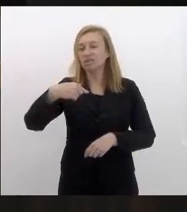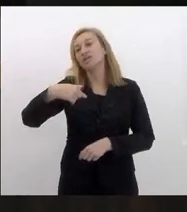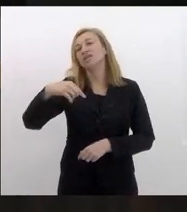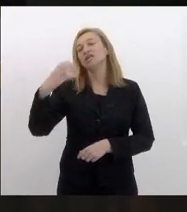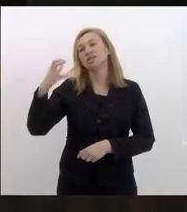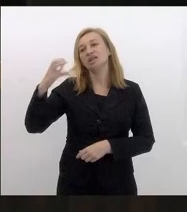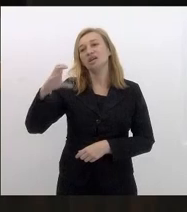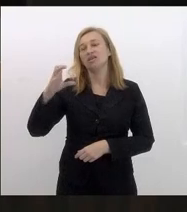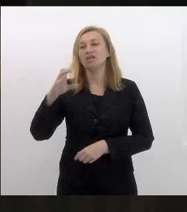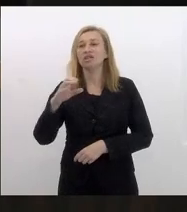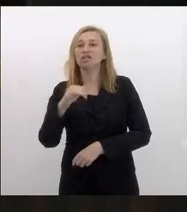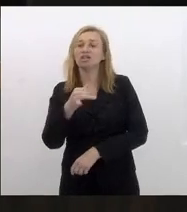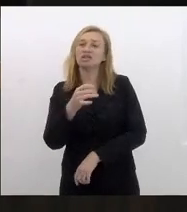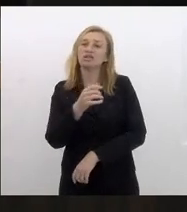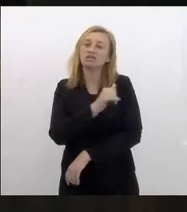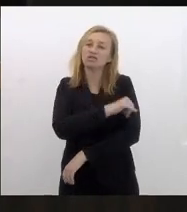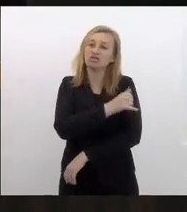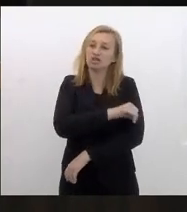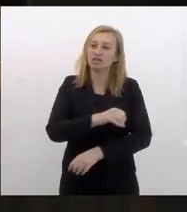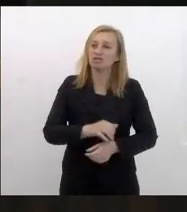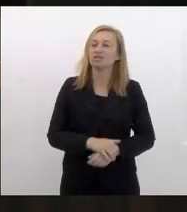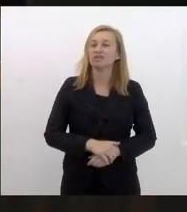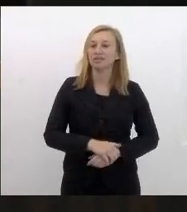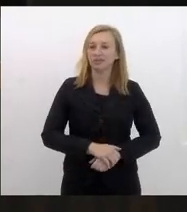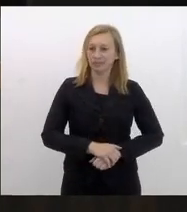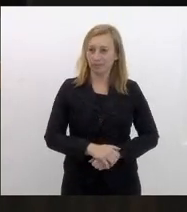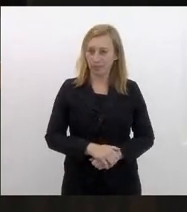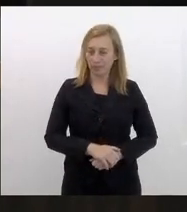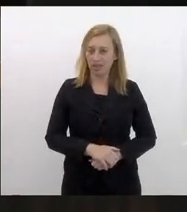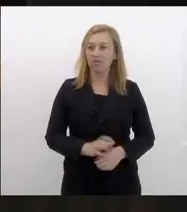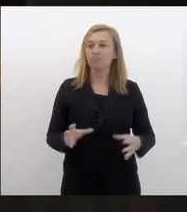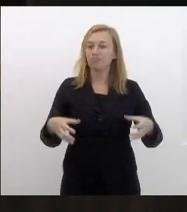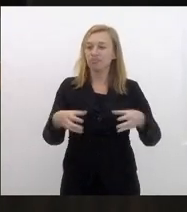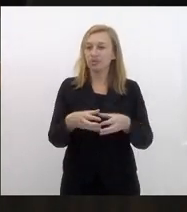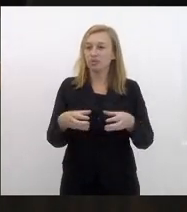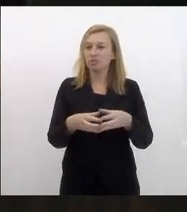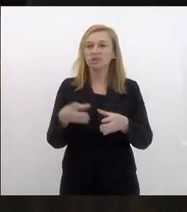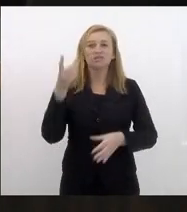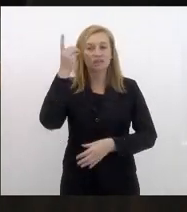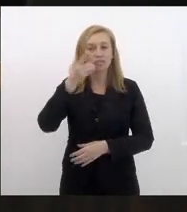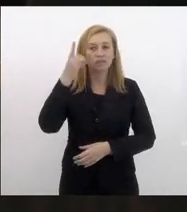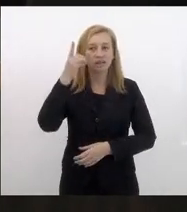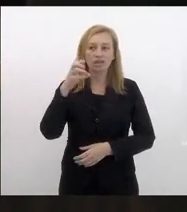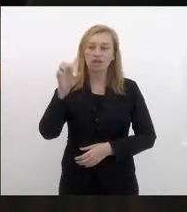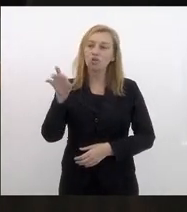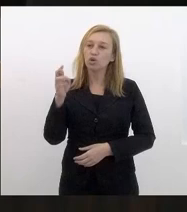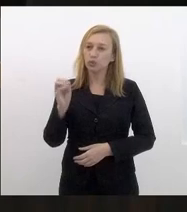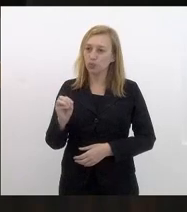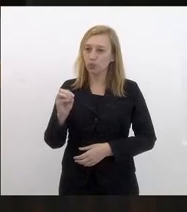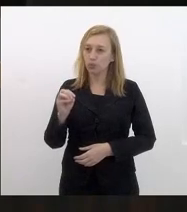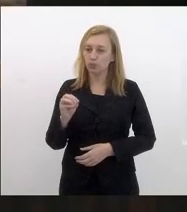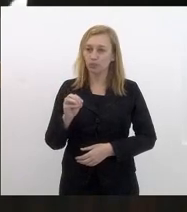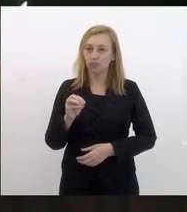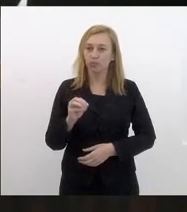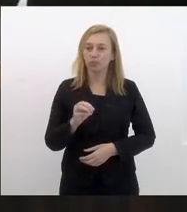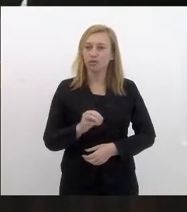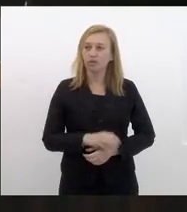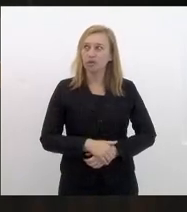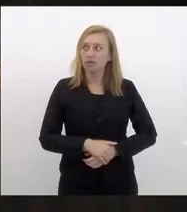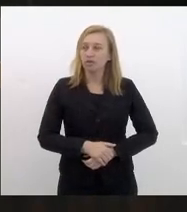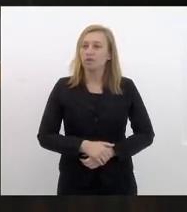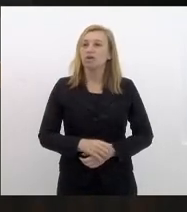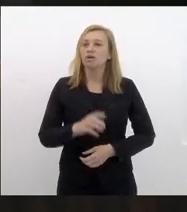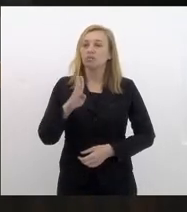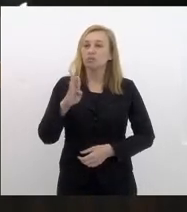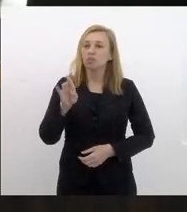legislativa para emitir parecer pela comissão deputado Eurico Júnior deputado